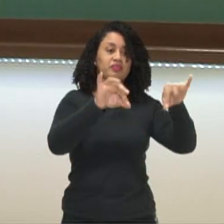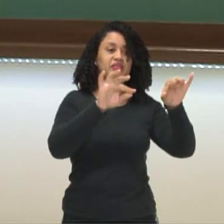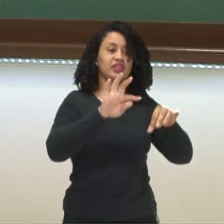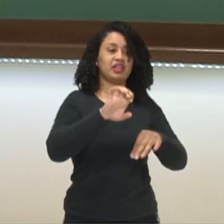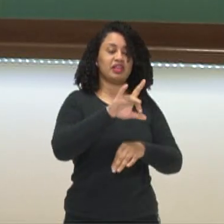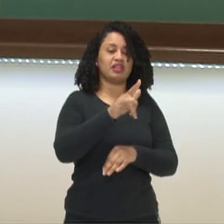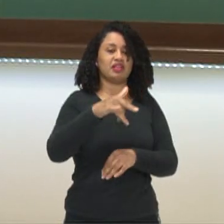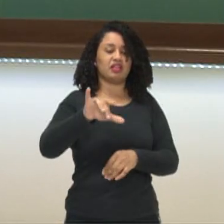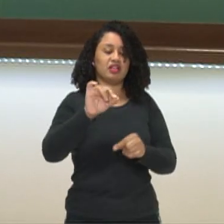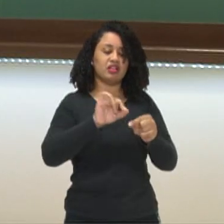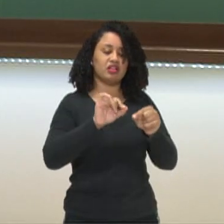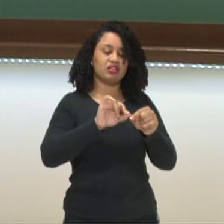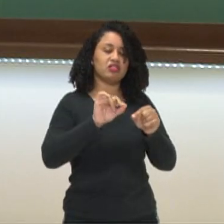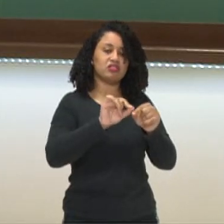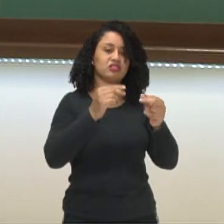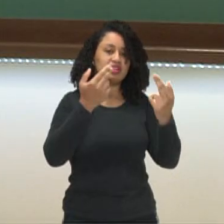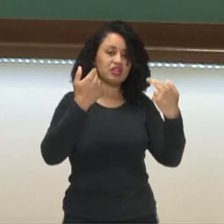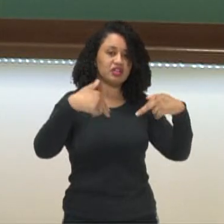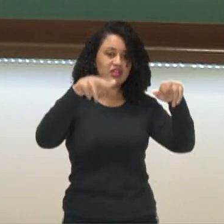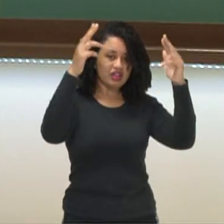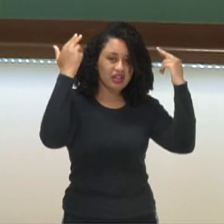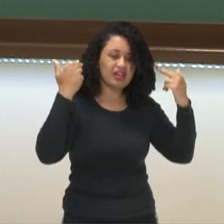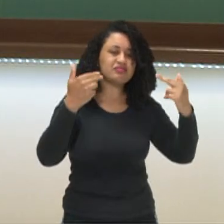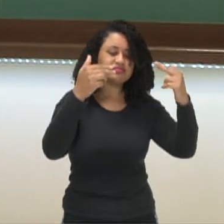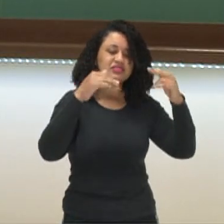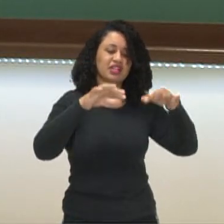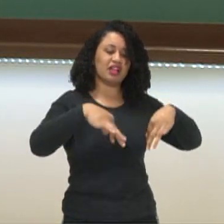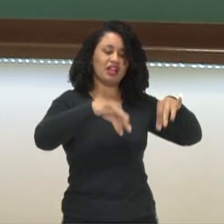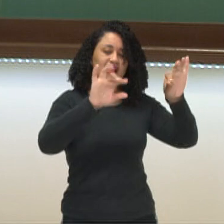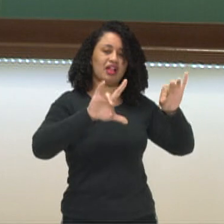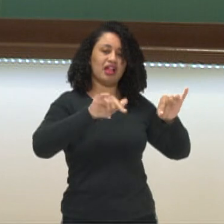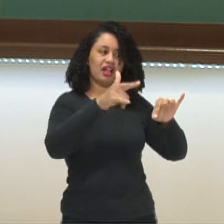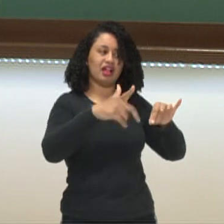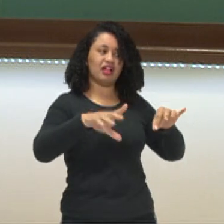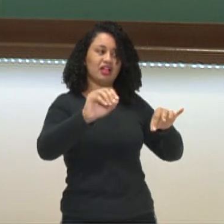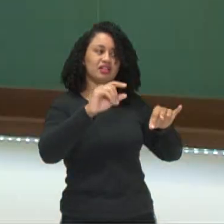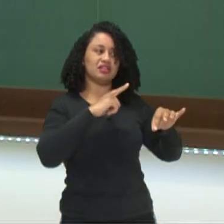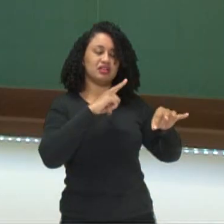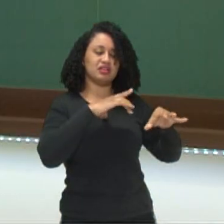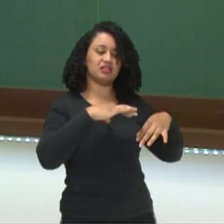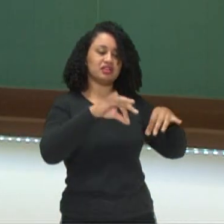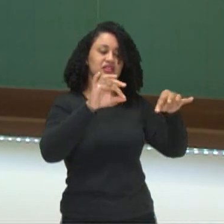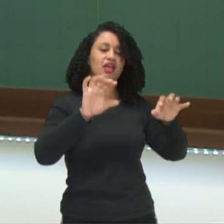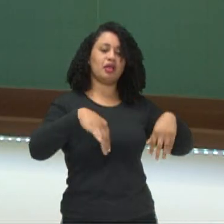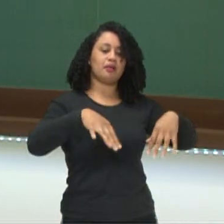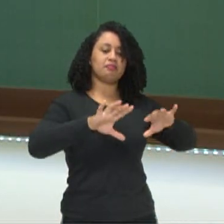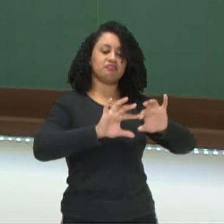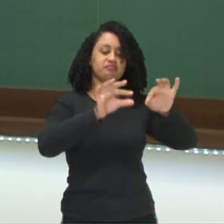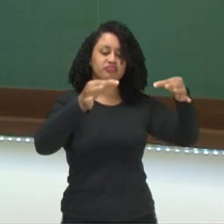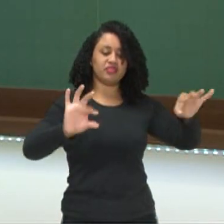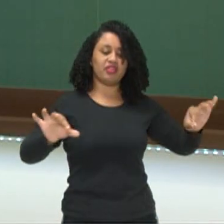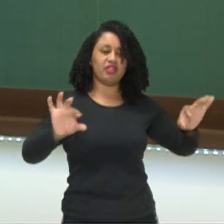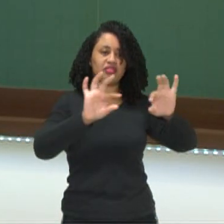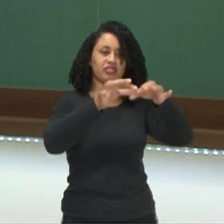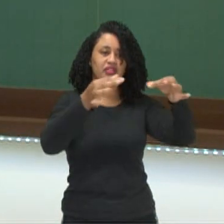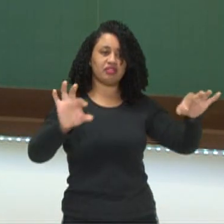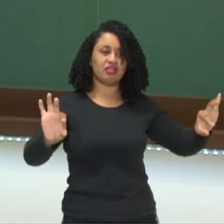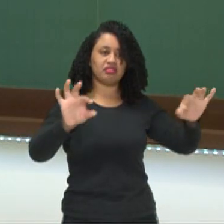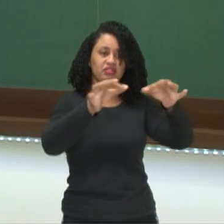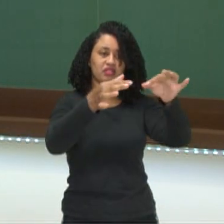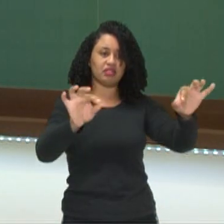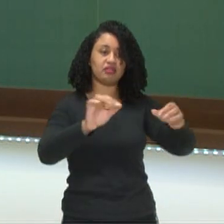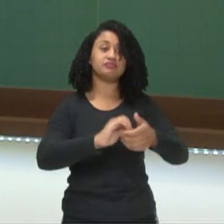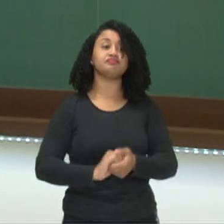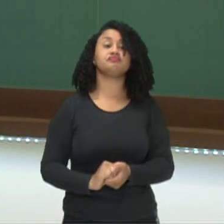bucaneiro. Acharam que era um búfalo, não. Decoração de uma lira. Em